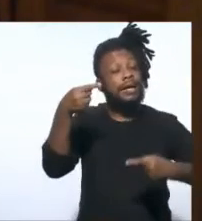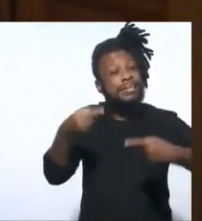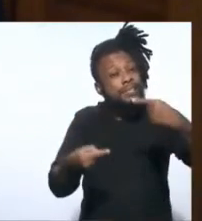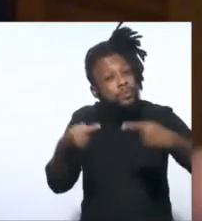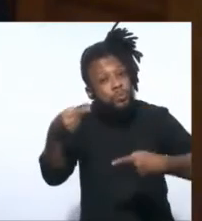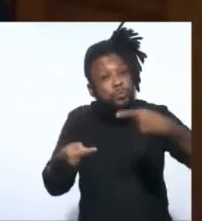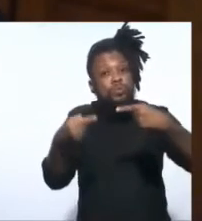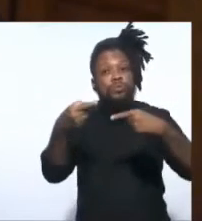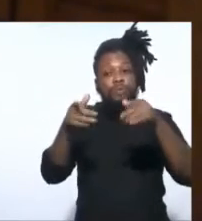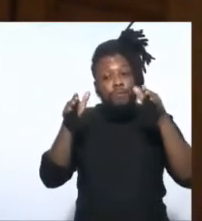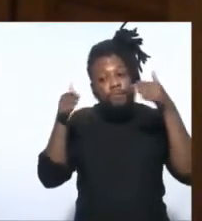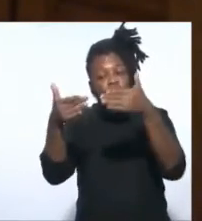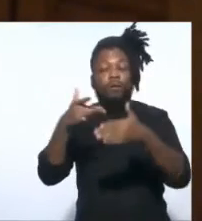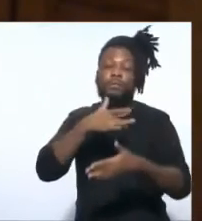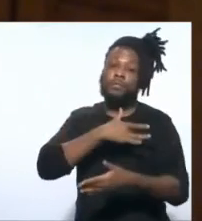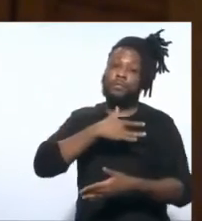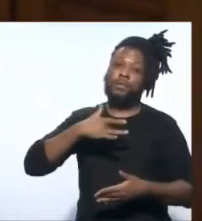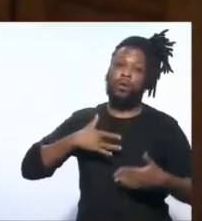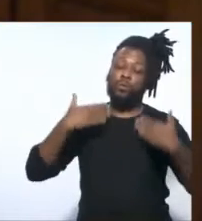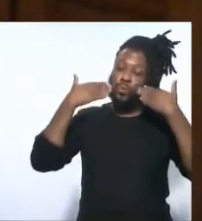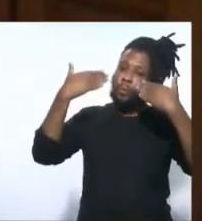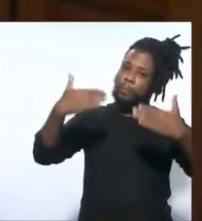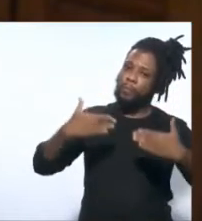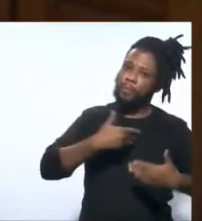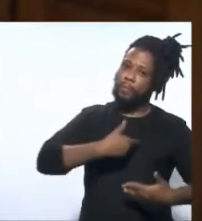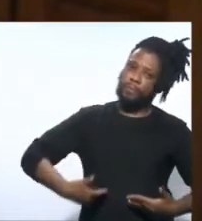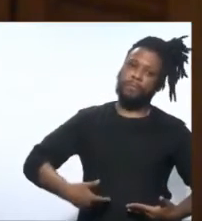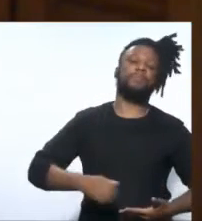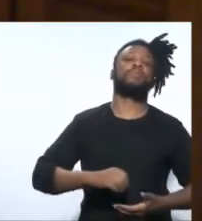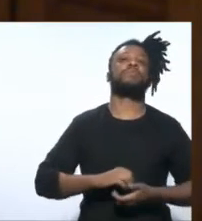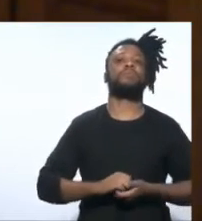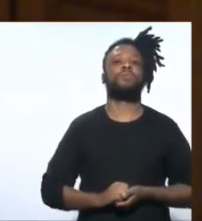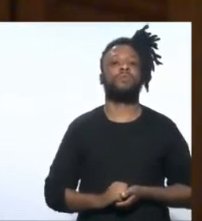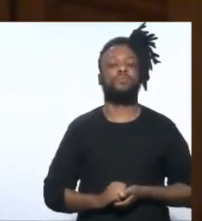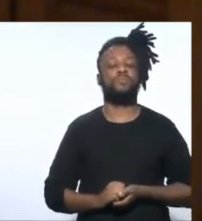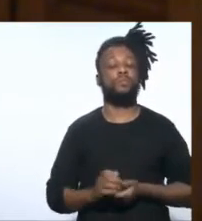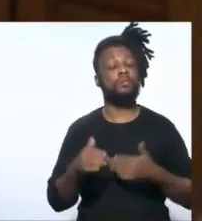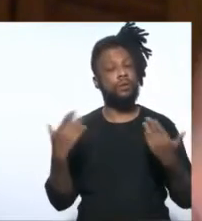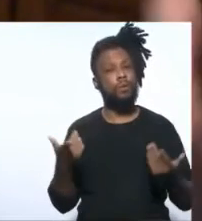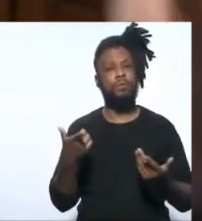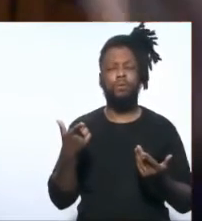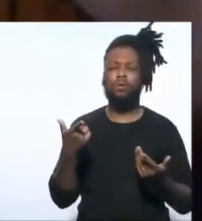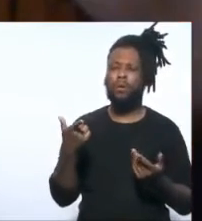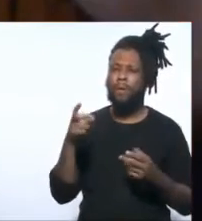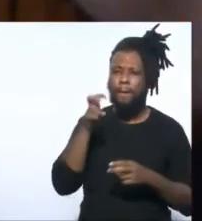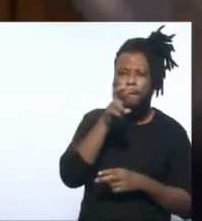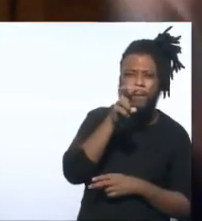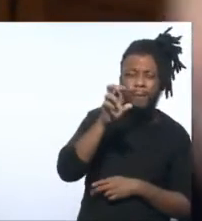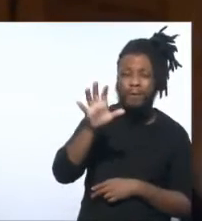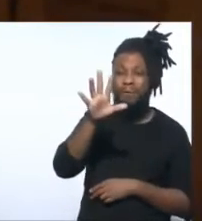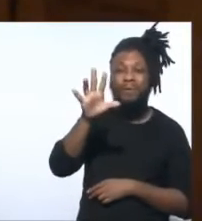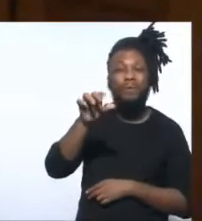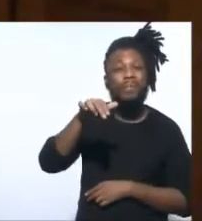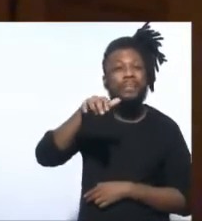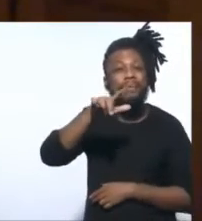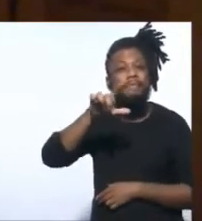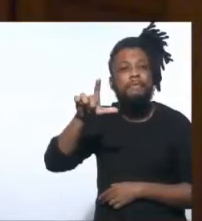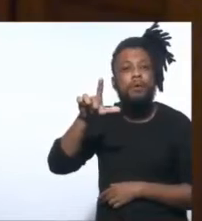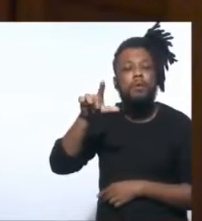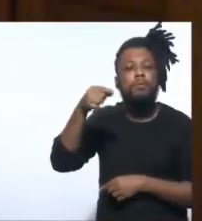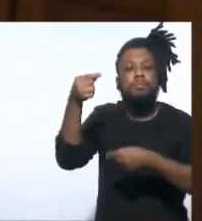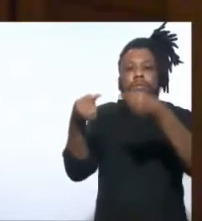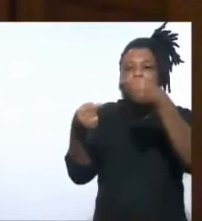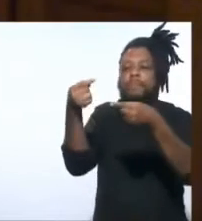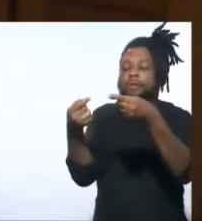uma questão de saúde pública. Então, quando eu ouço o nível do debate começar